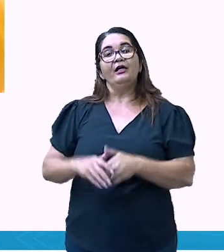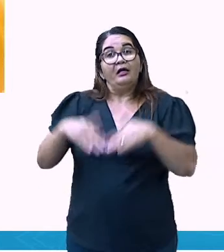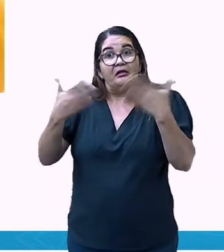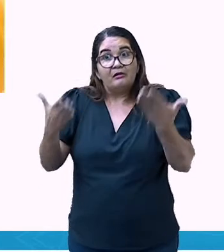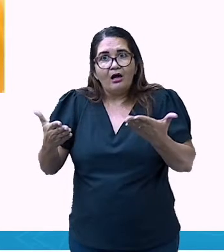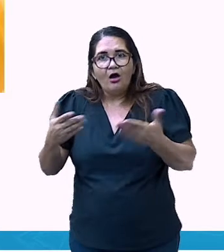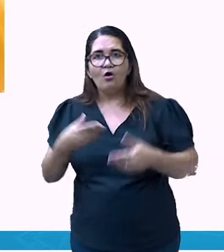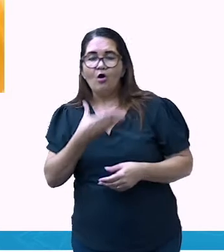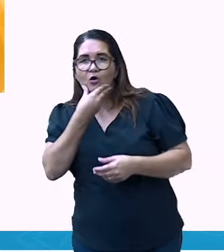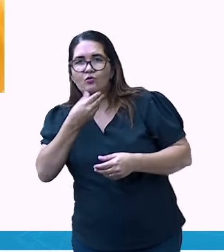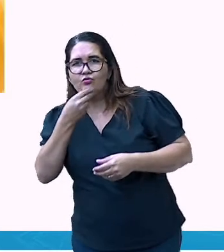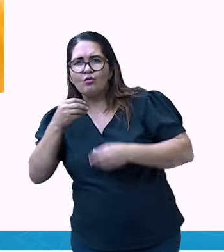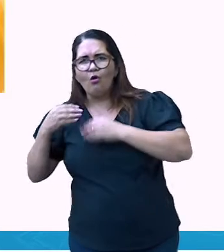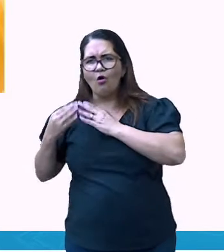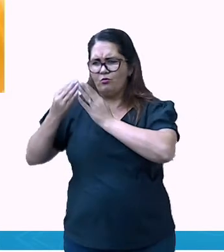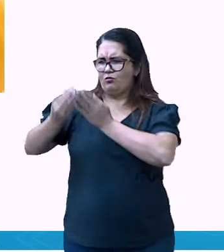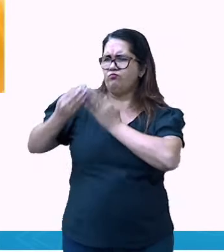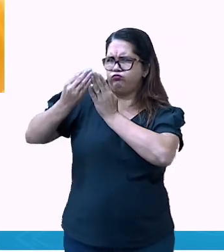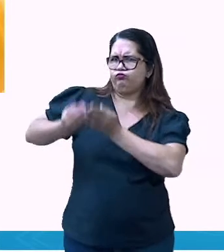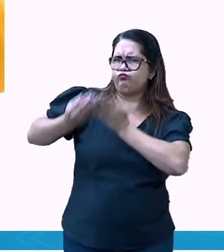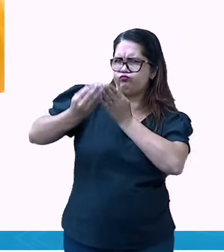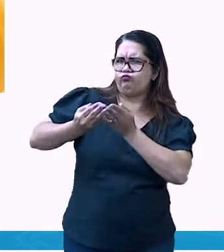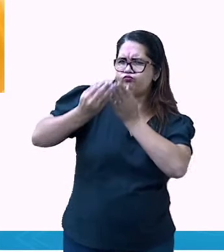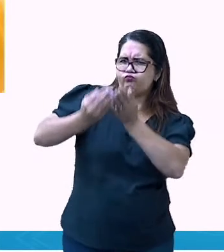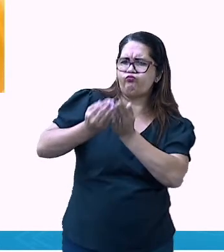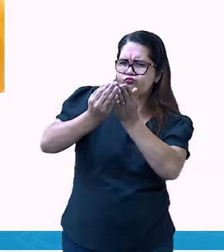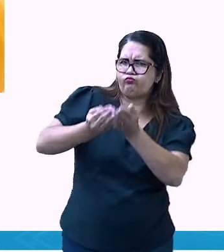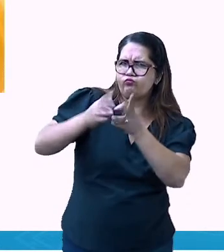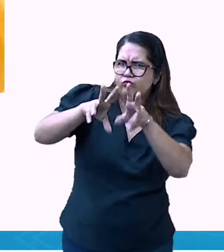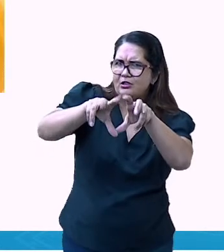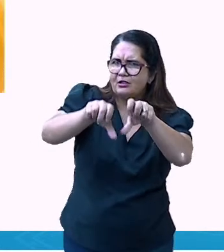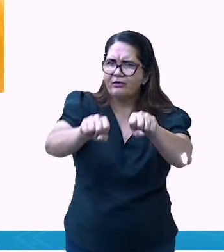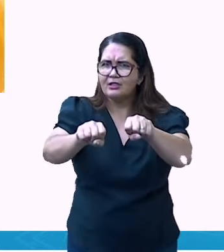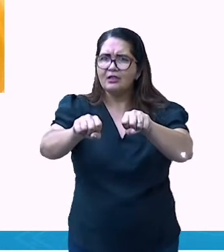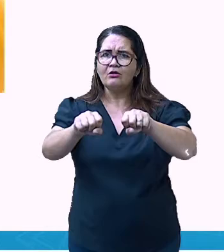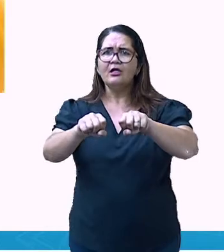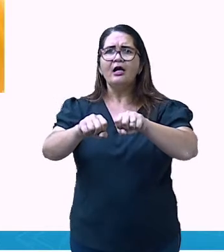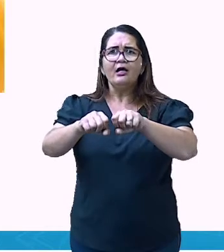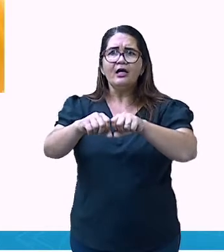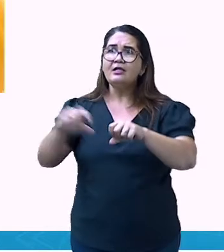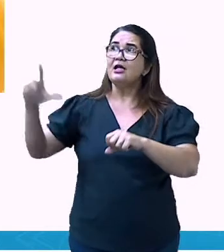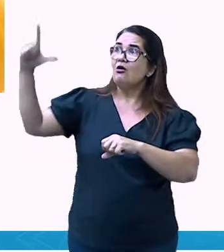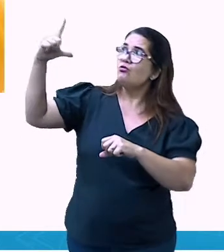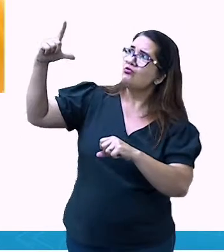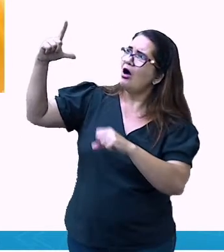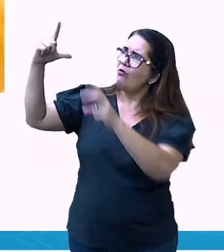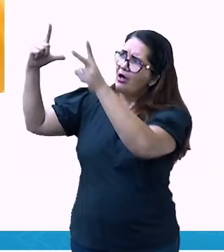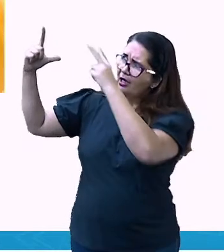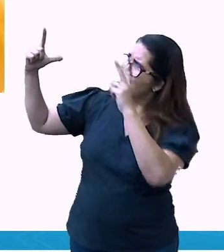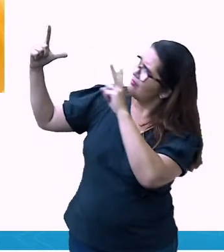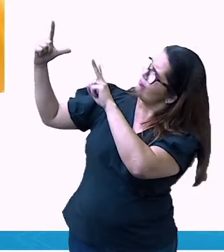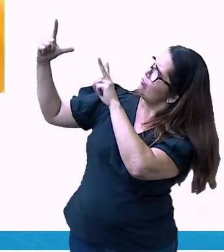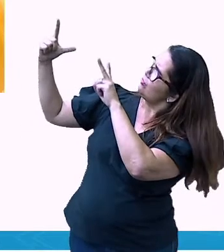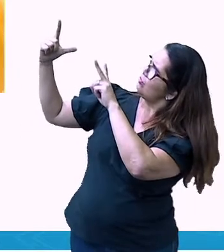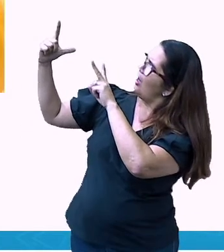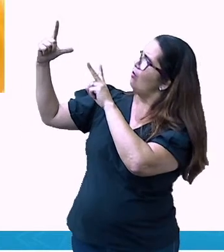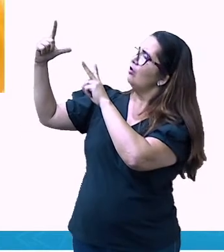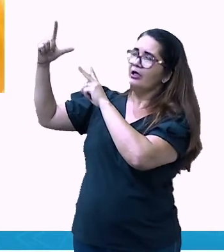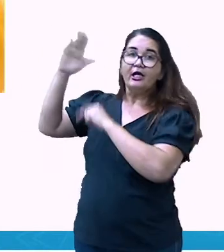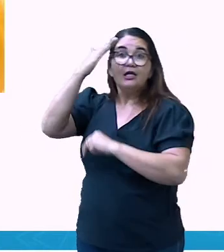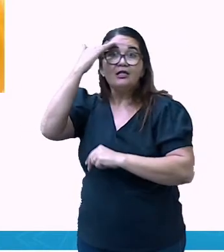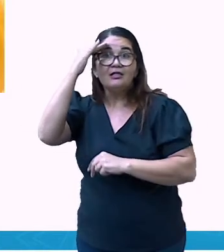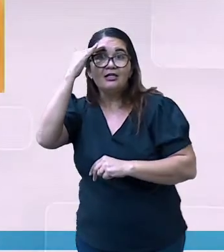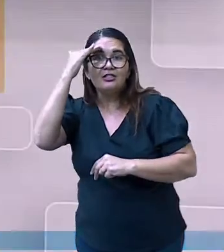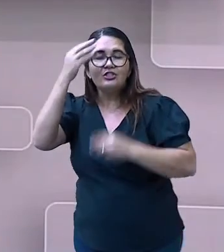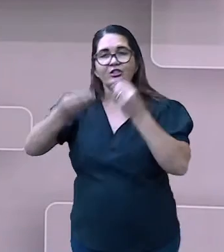estava nublado, estava chuvoso, então, eles não tinham sol como referência. E, durante a noite, também não. E eles